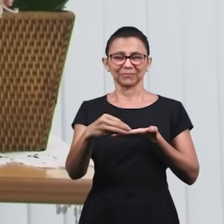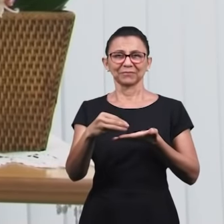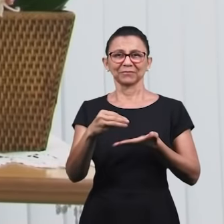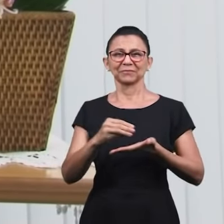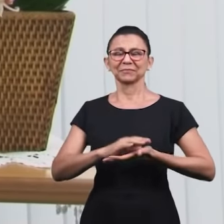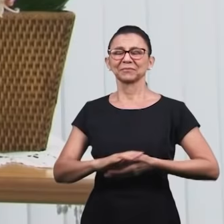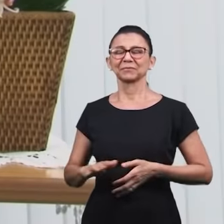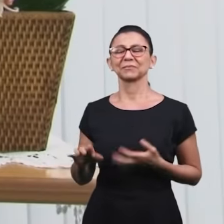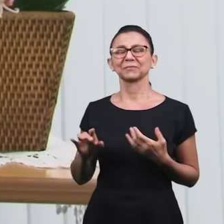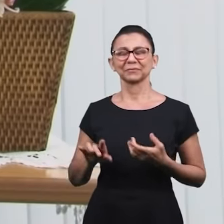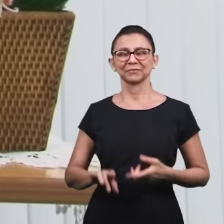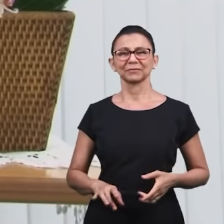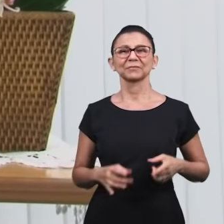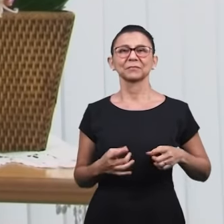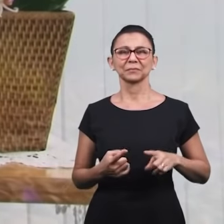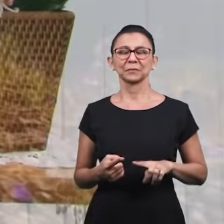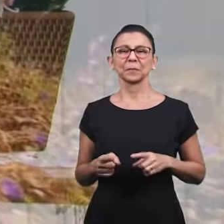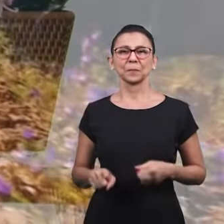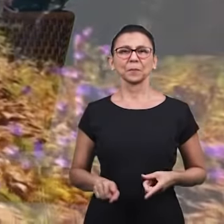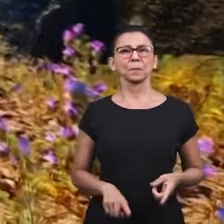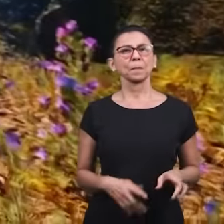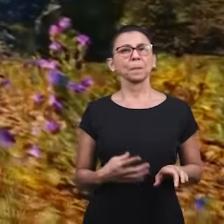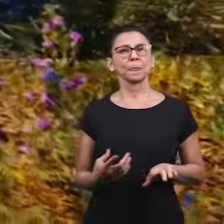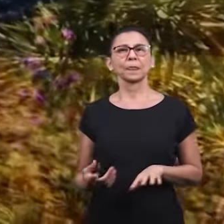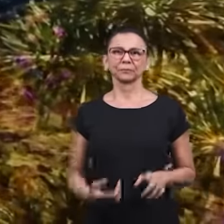louvor, ele vai estar sendo projetado na sua terra.